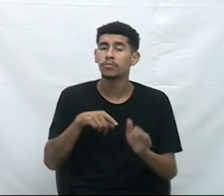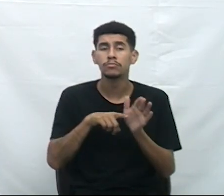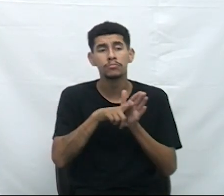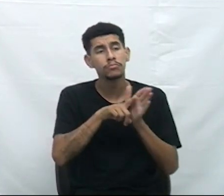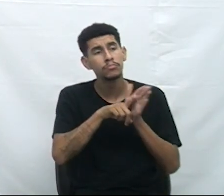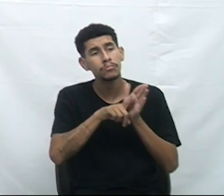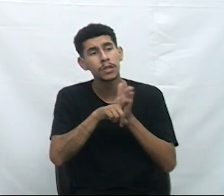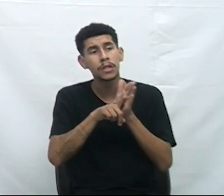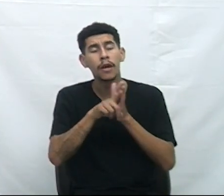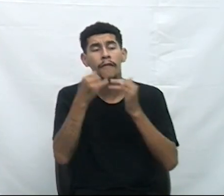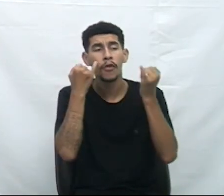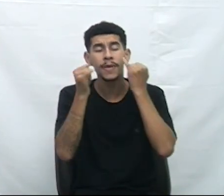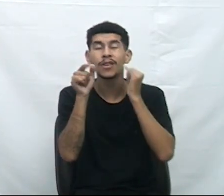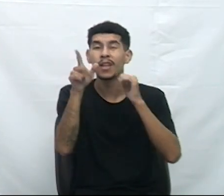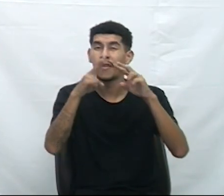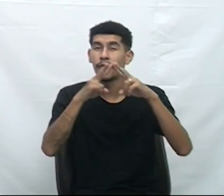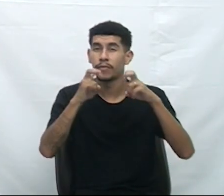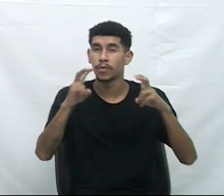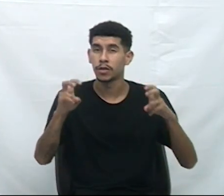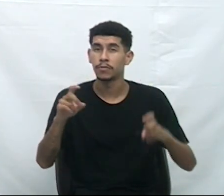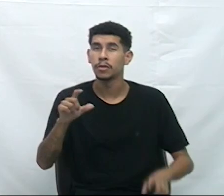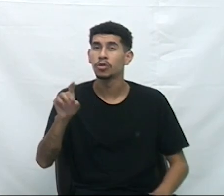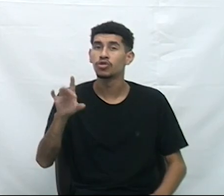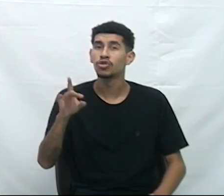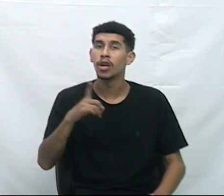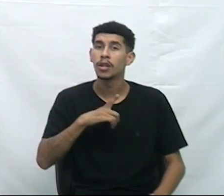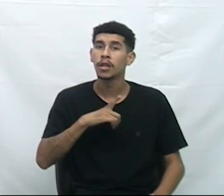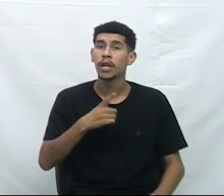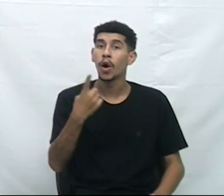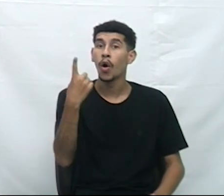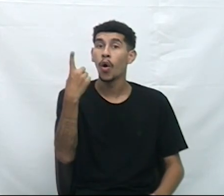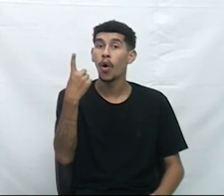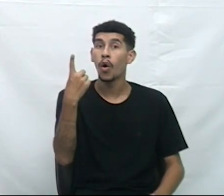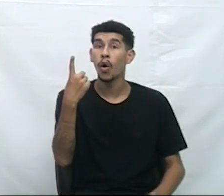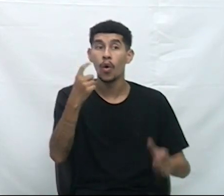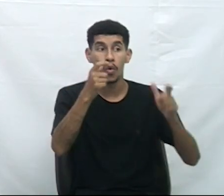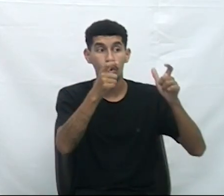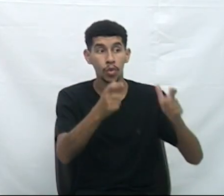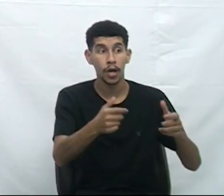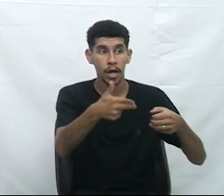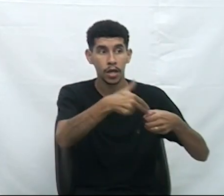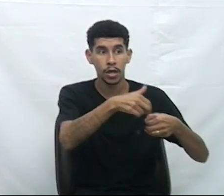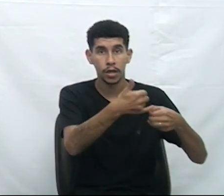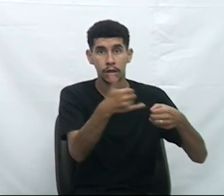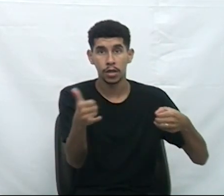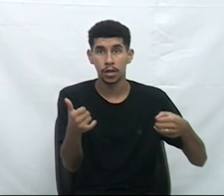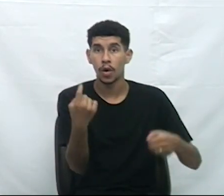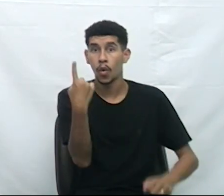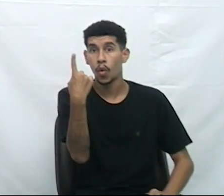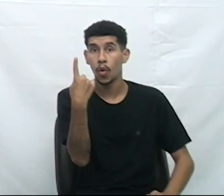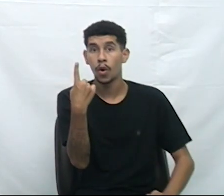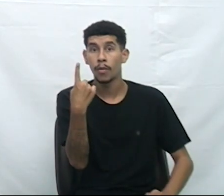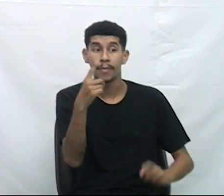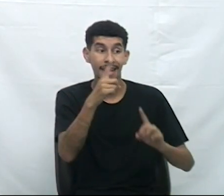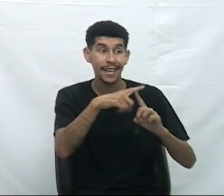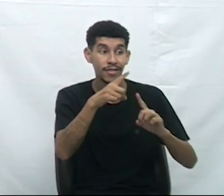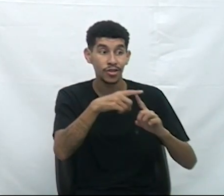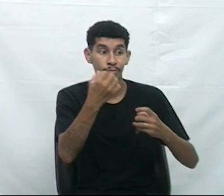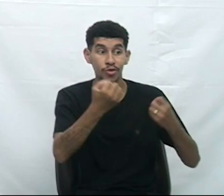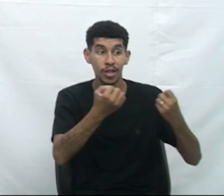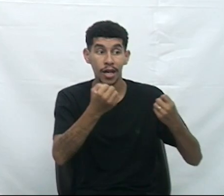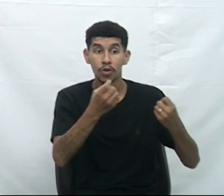Florianópolis, creio que só exista uma estação de recarga para esse tipo de veículo.